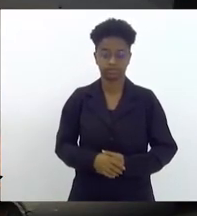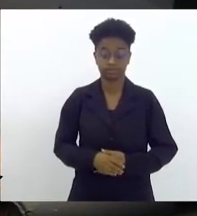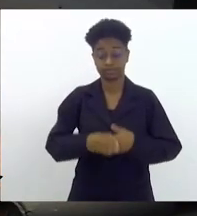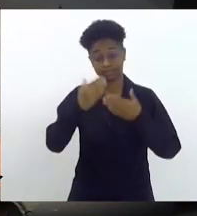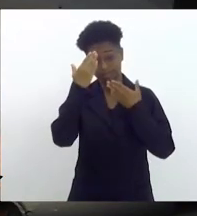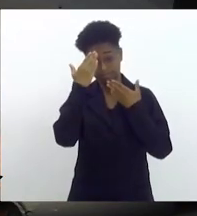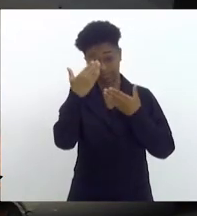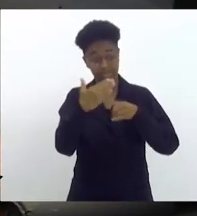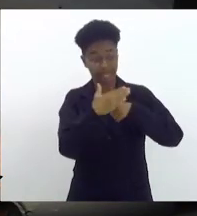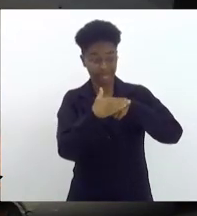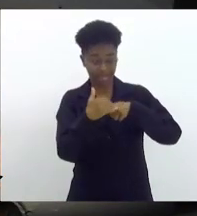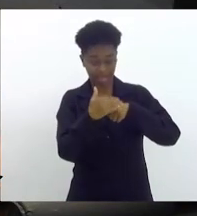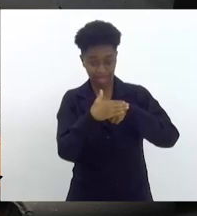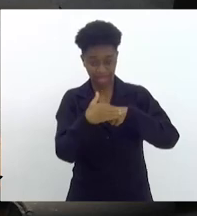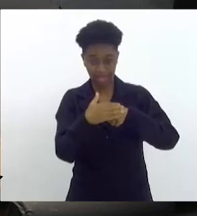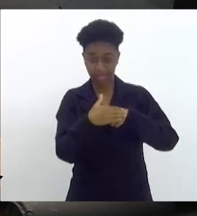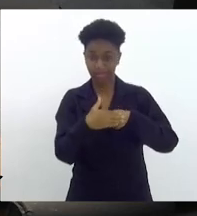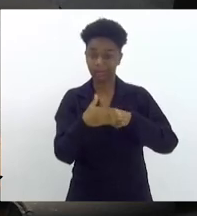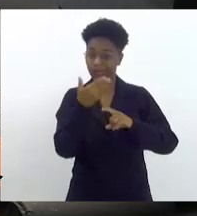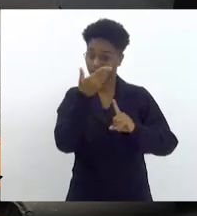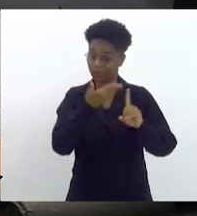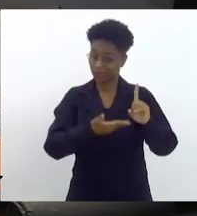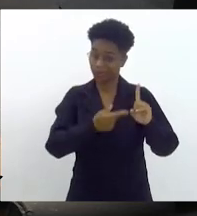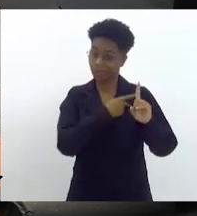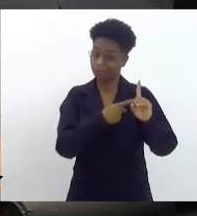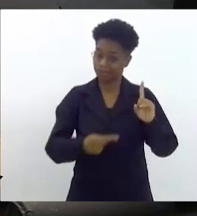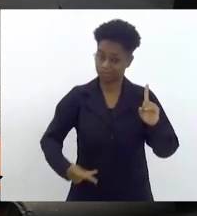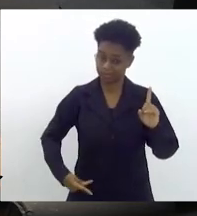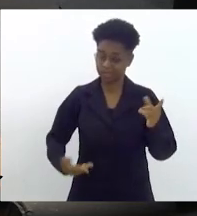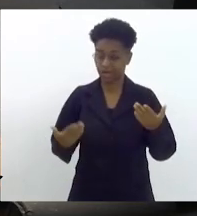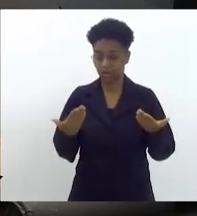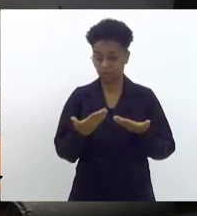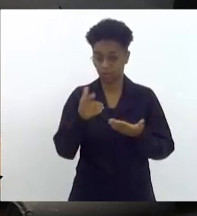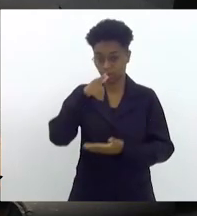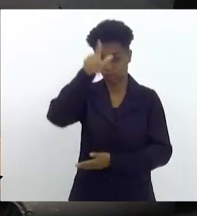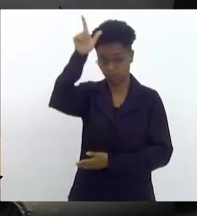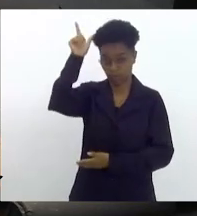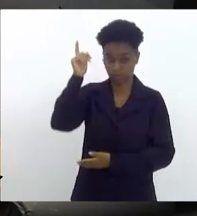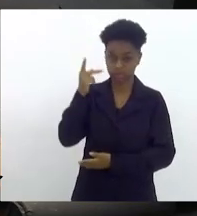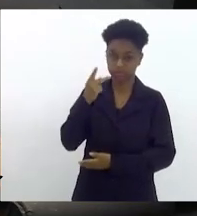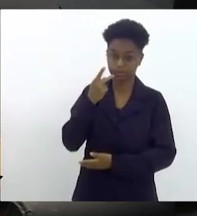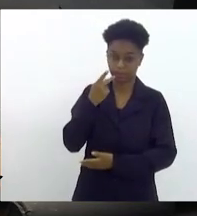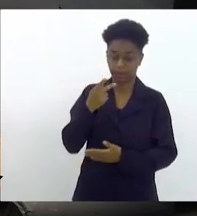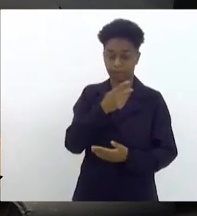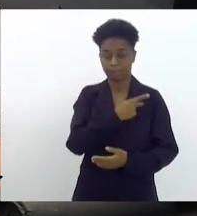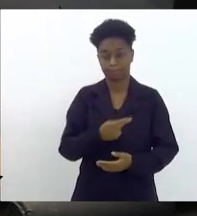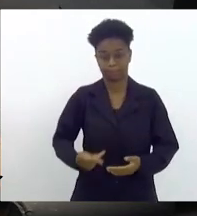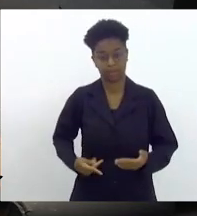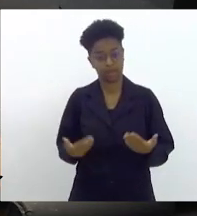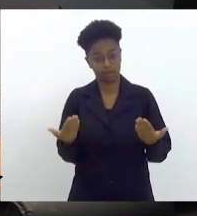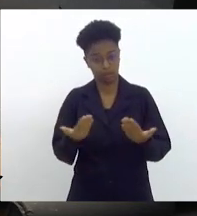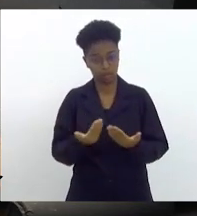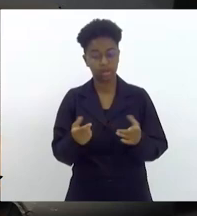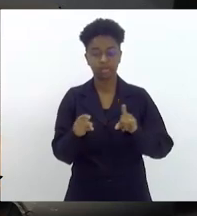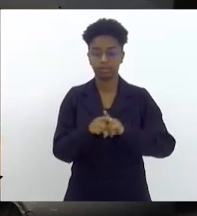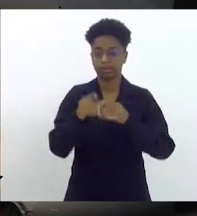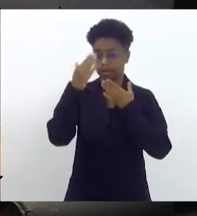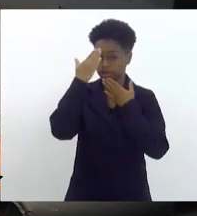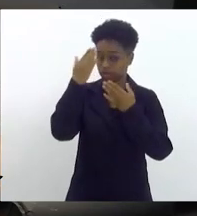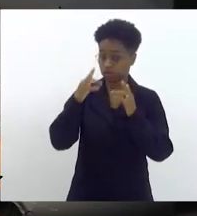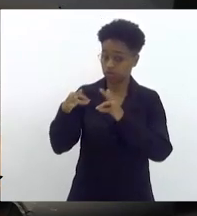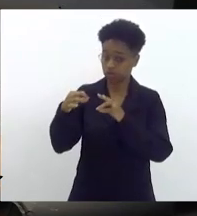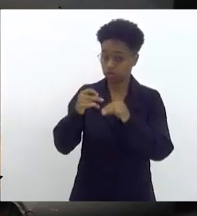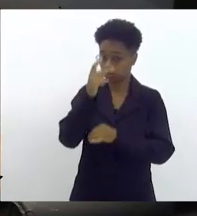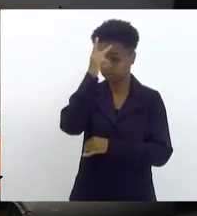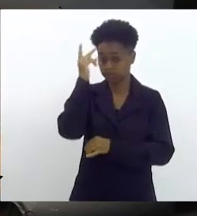Agradecer o carinho do nosso presidente de exercício, o deputado Luz Paulo, que preside a sessão nesse momento. Agradecer a todas as pessoas que estão